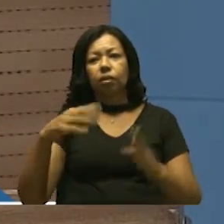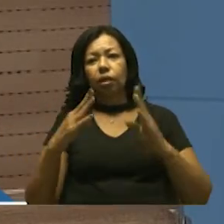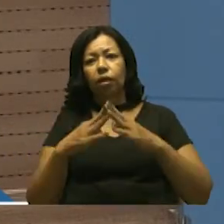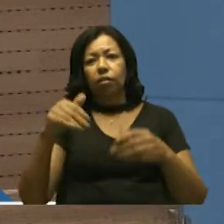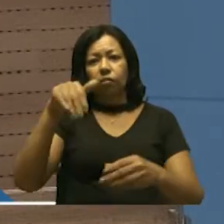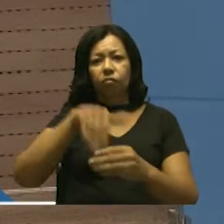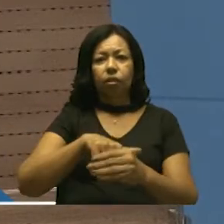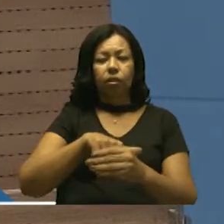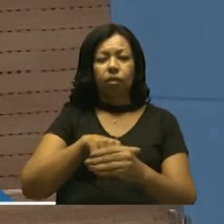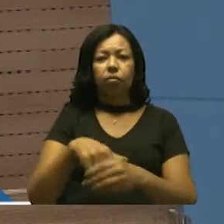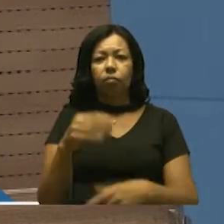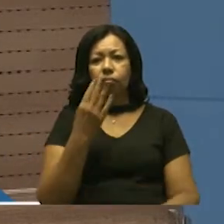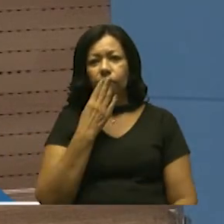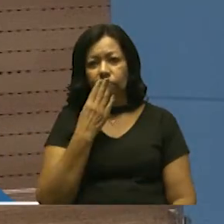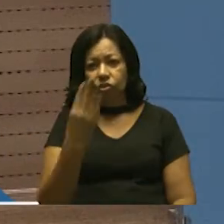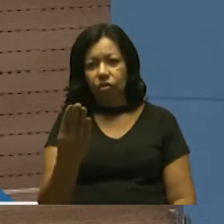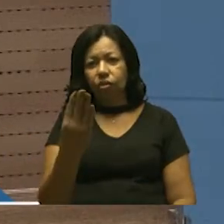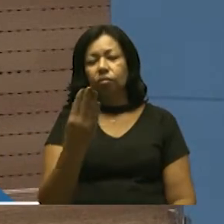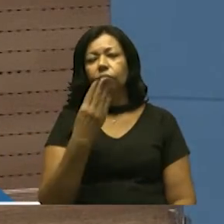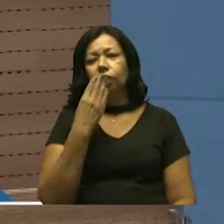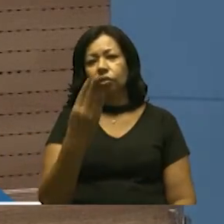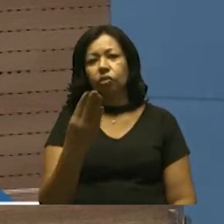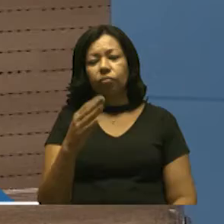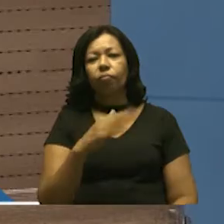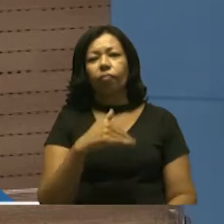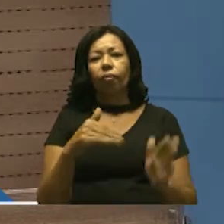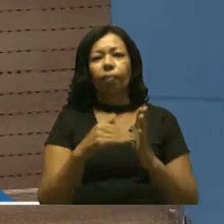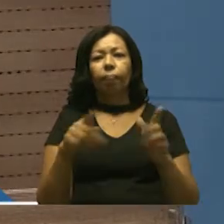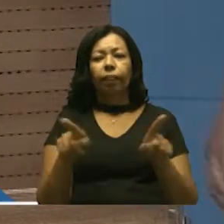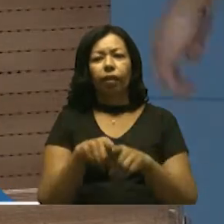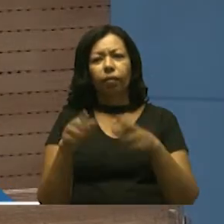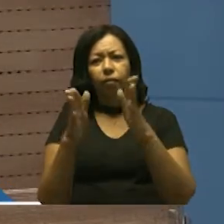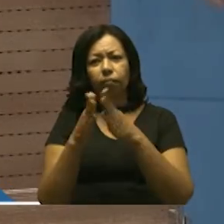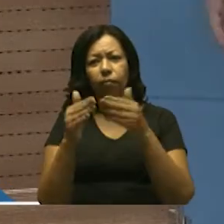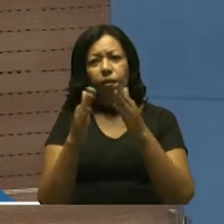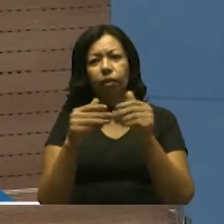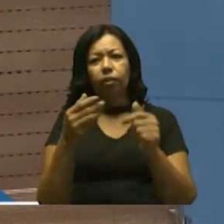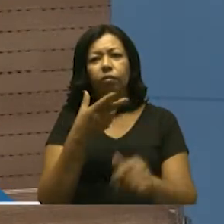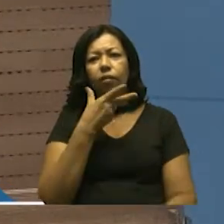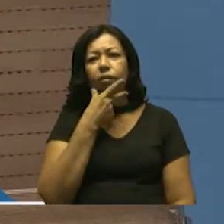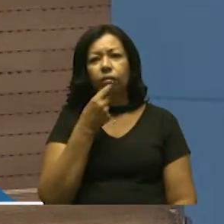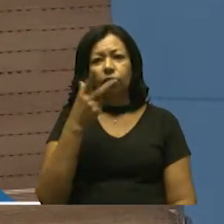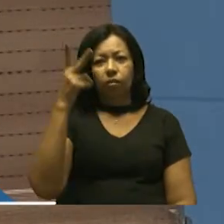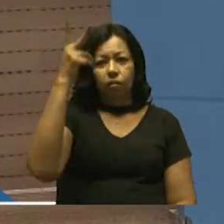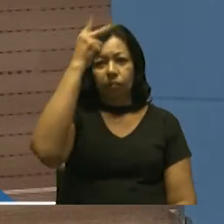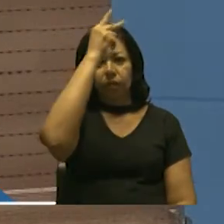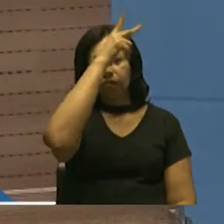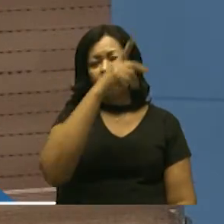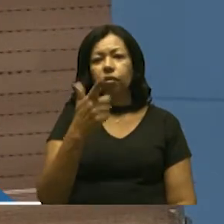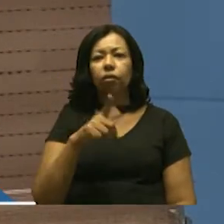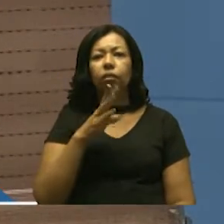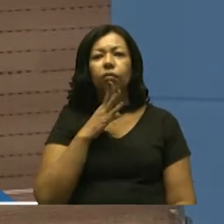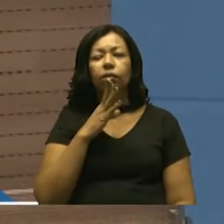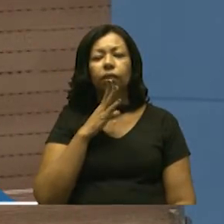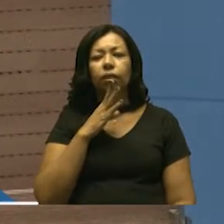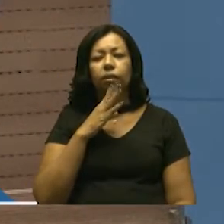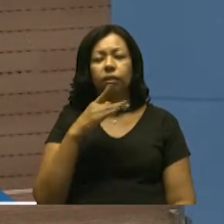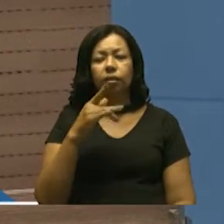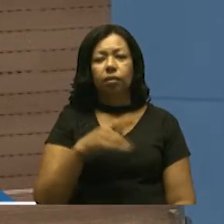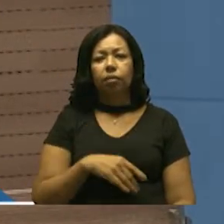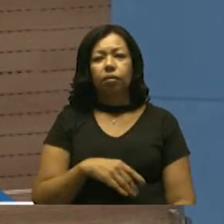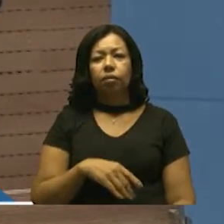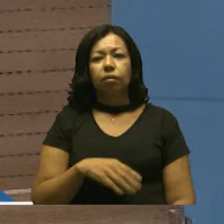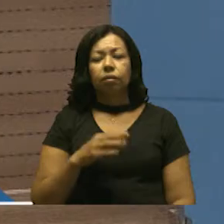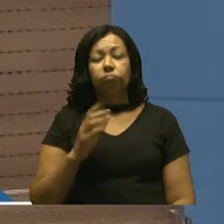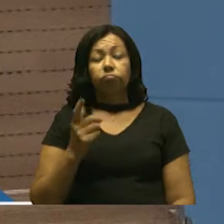votando, pedindo e até mesmo implorando ao senhor prefeito que reconheça os talentos